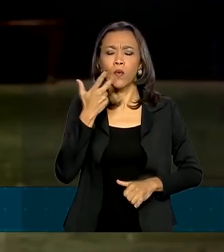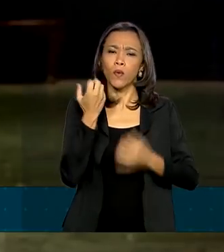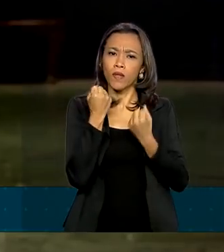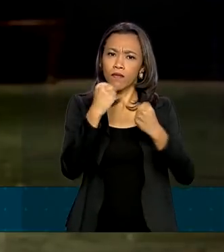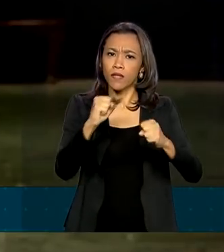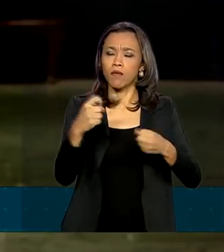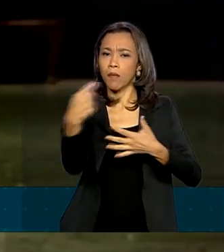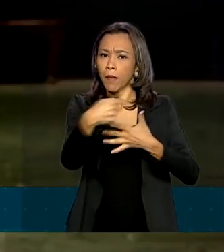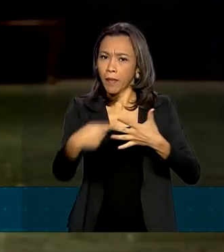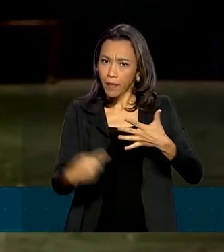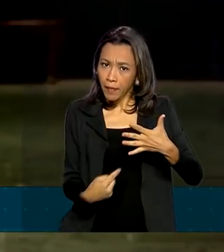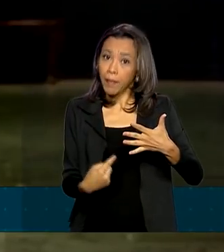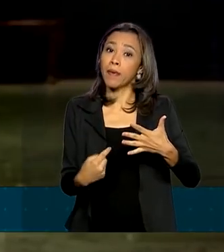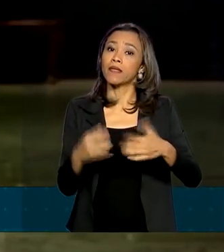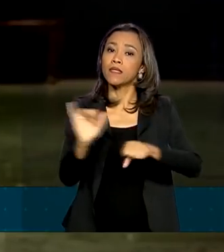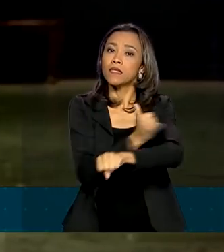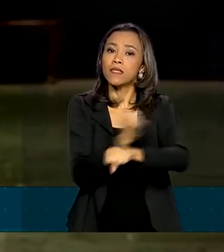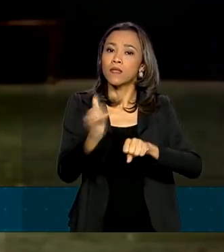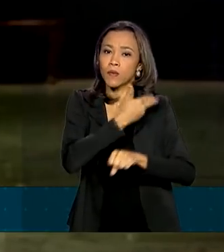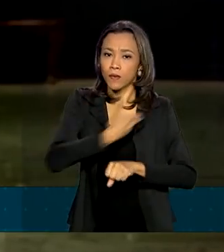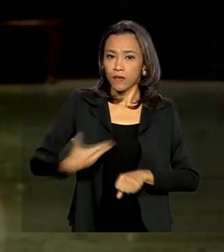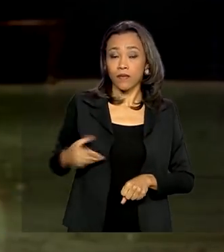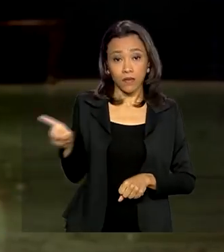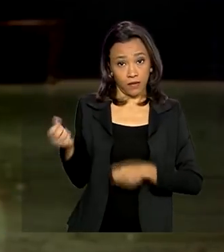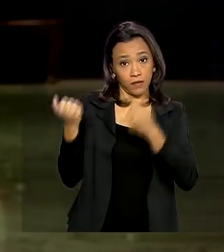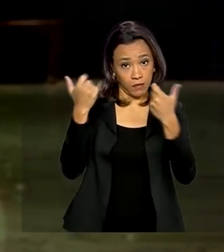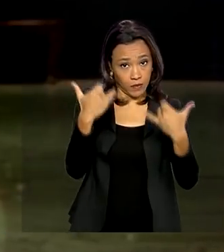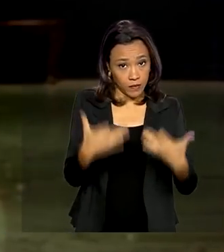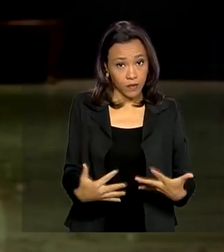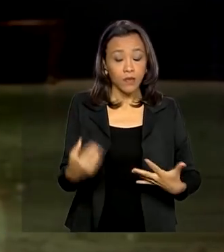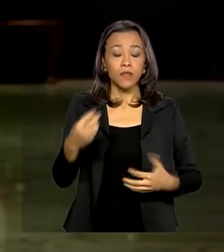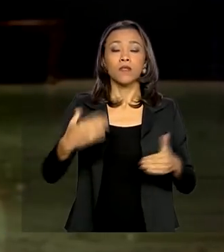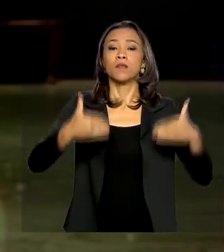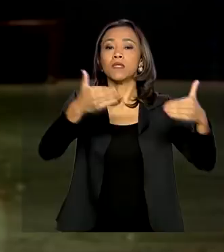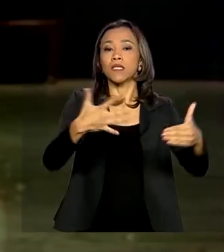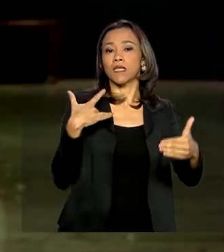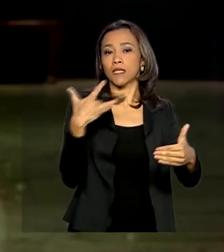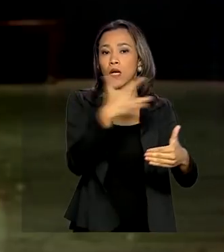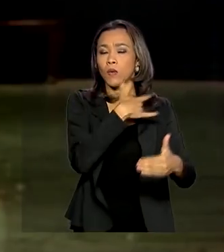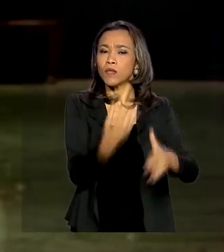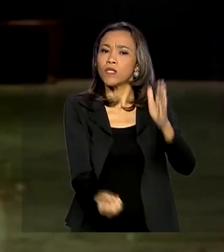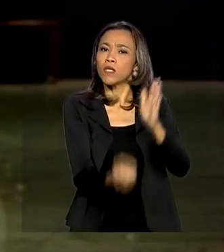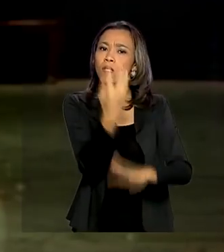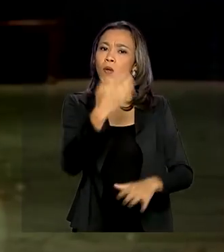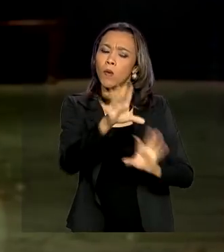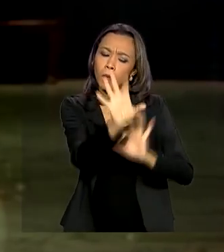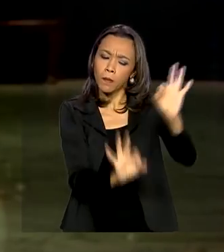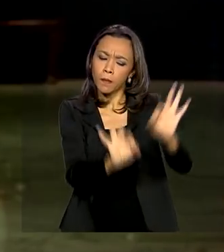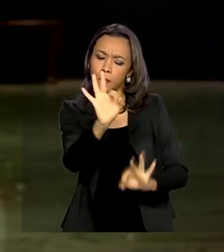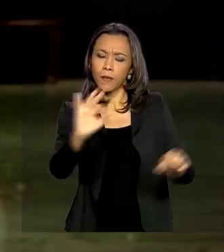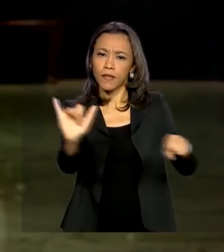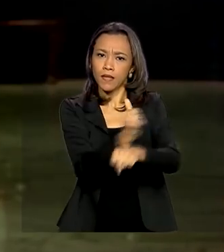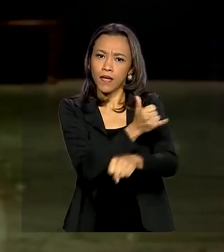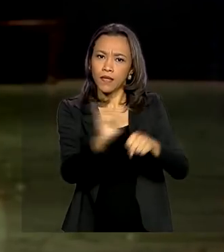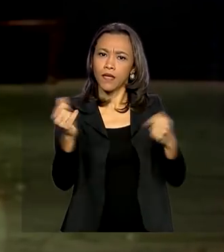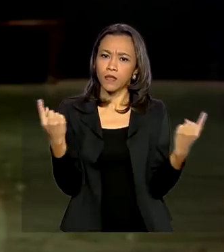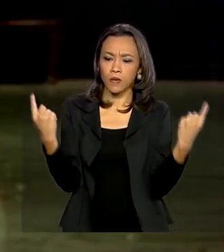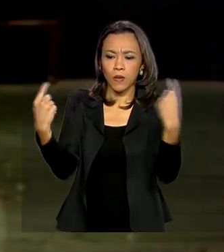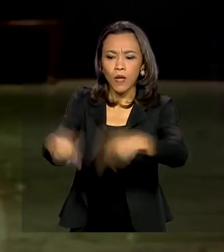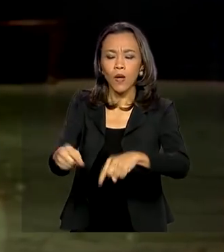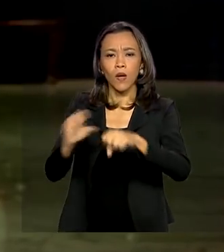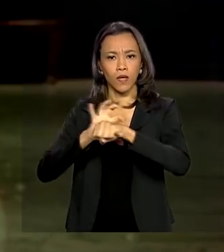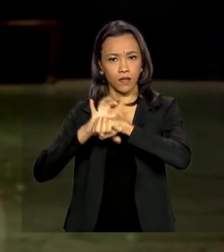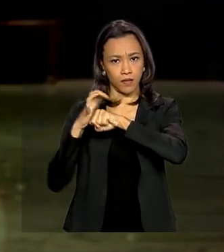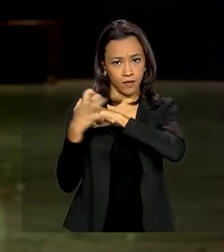do governo. Jair Bolsonaro disse que o Ministério da Saúde criou um plano estratégico para o enfrentamento da